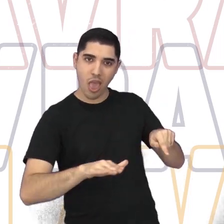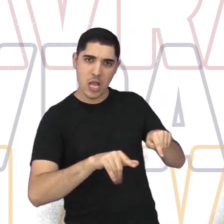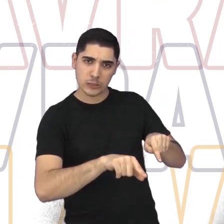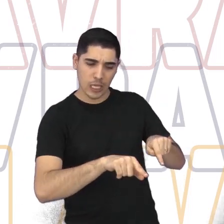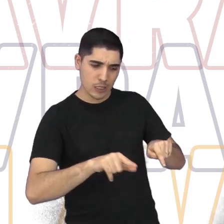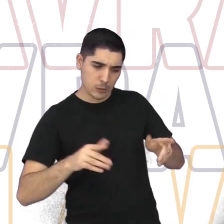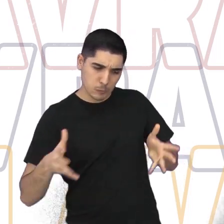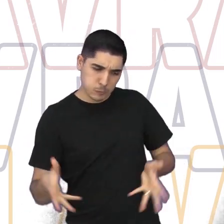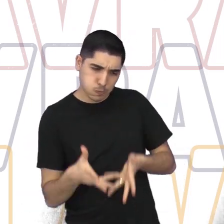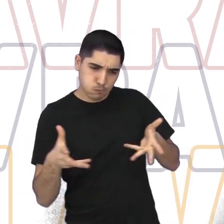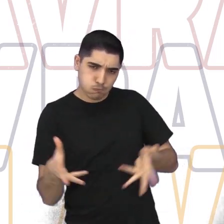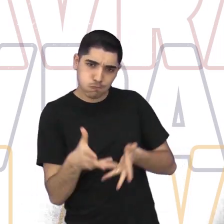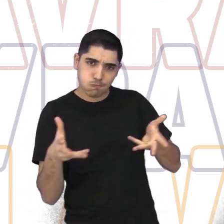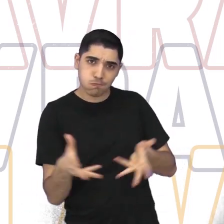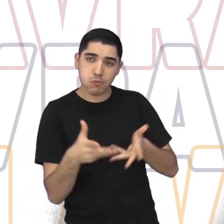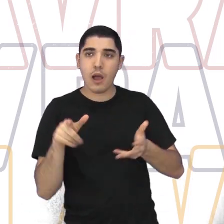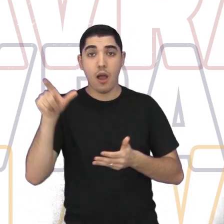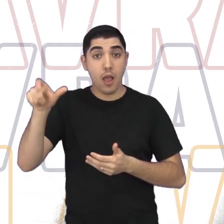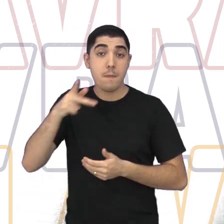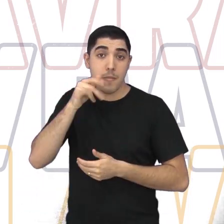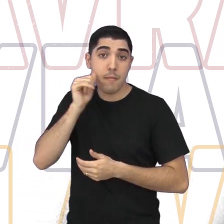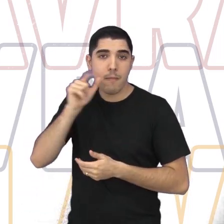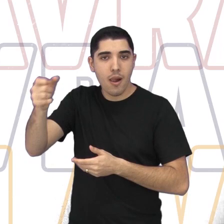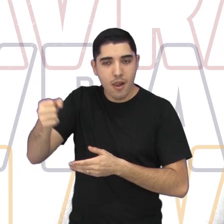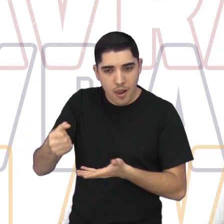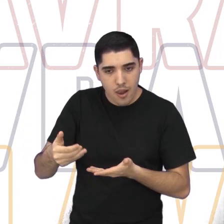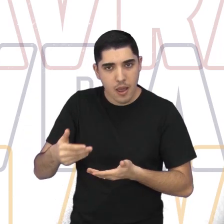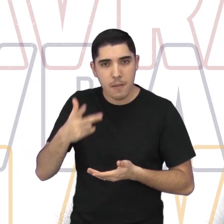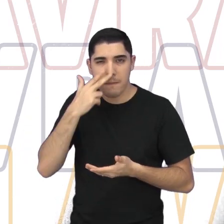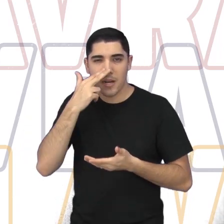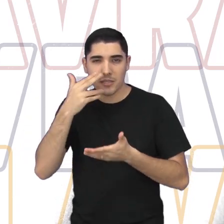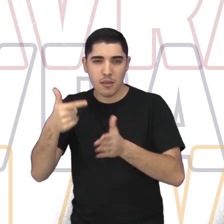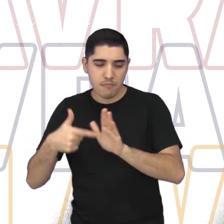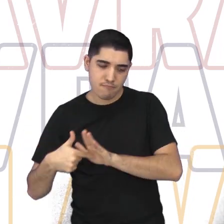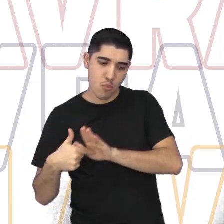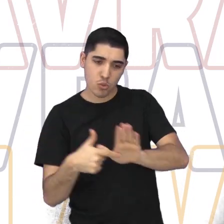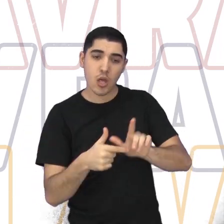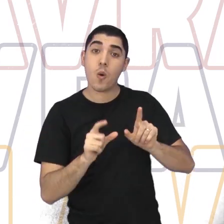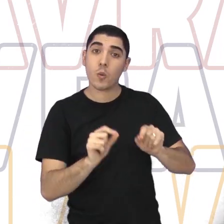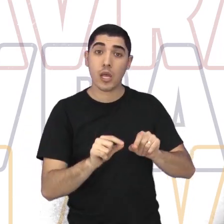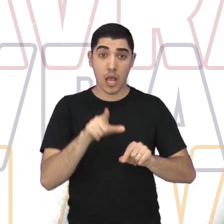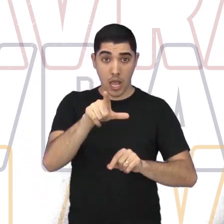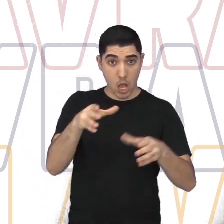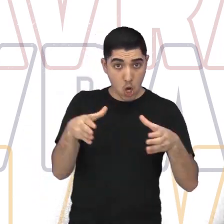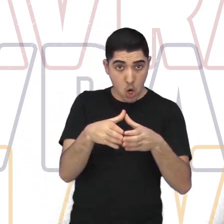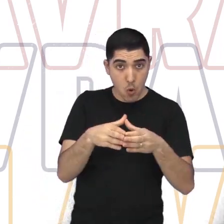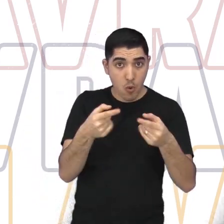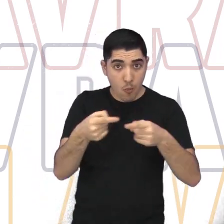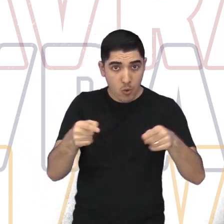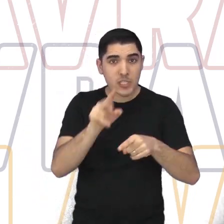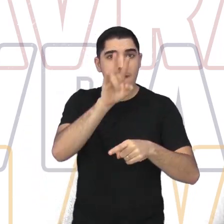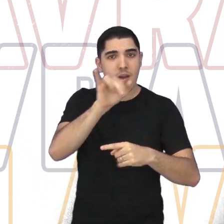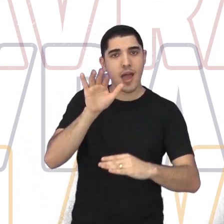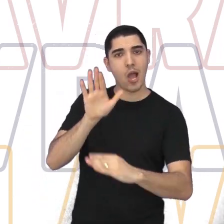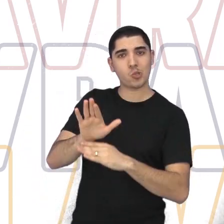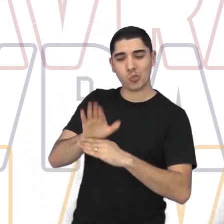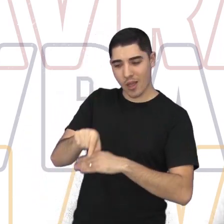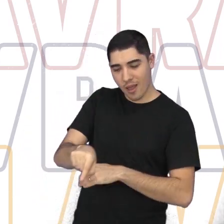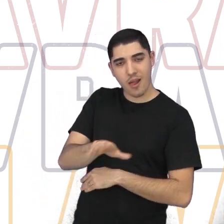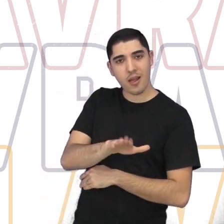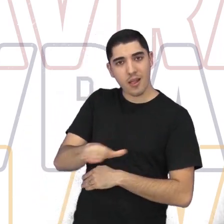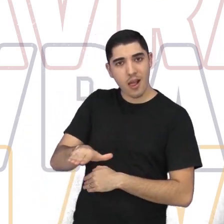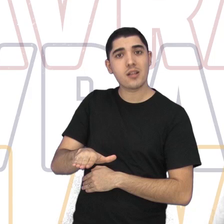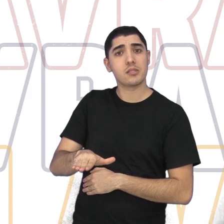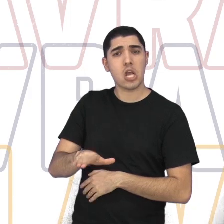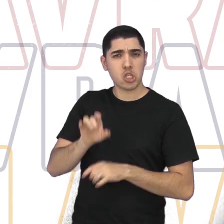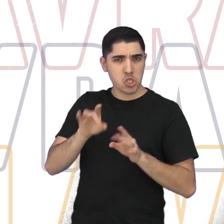levar para a criança essa mensagem de que o coro vai fazer bem para ela, não só